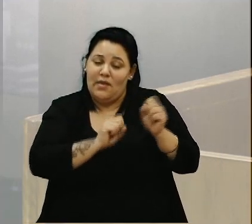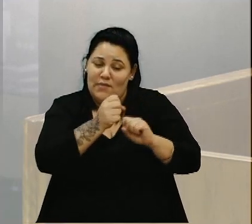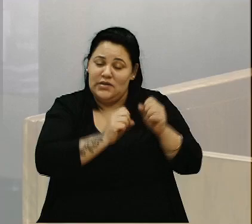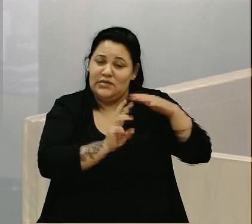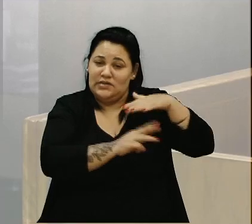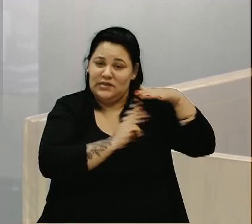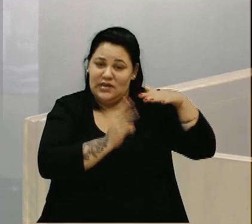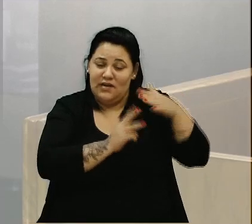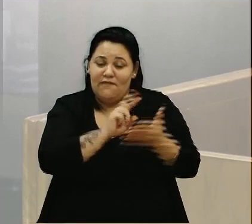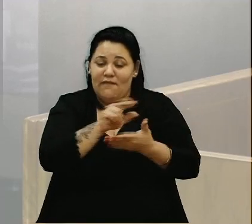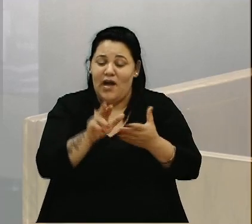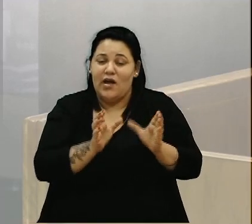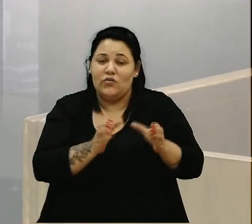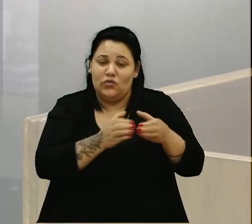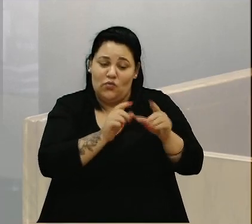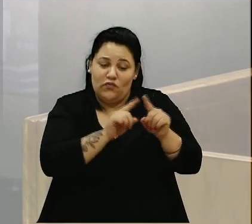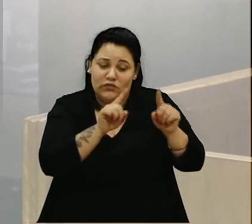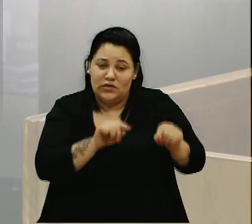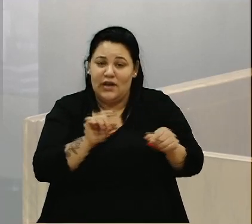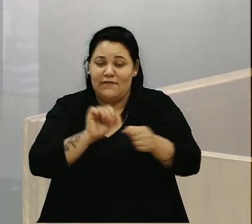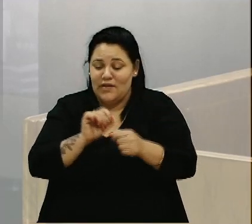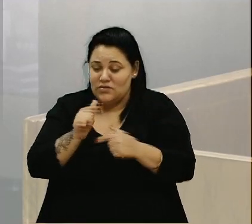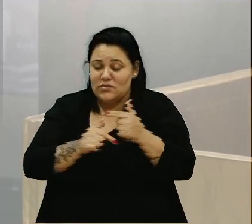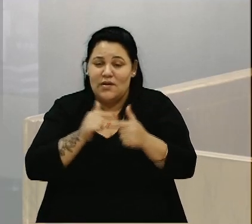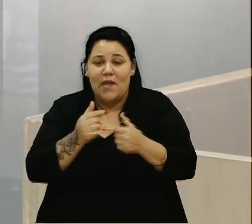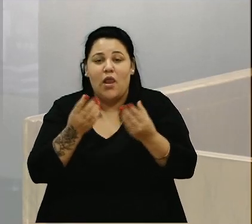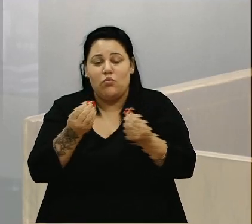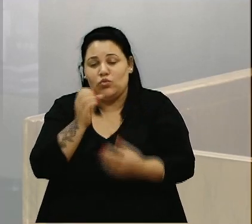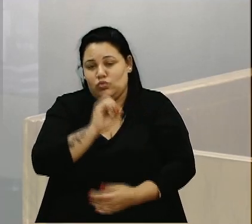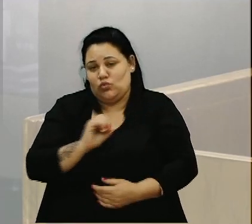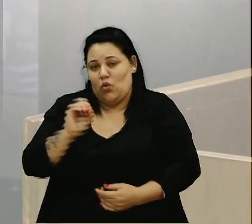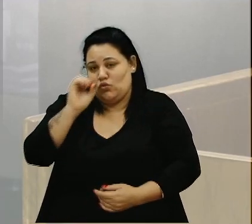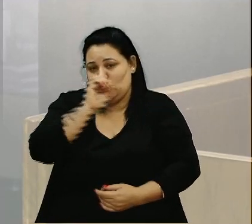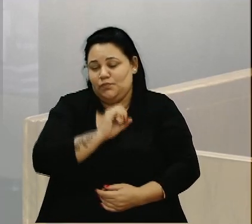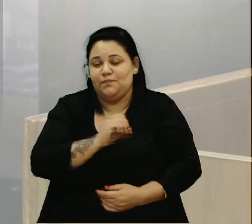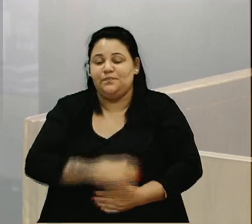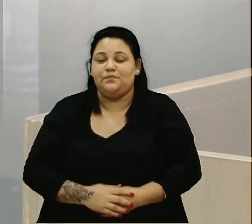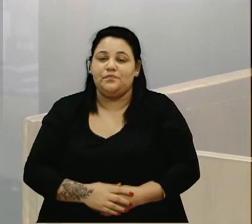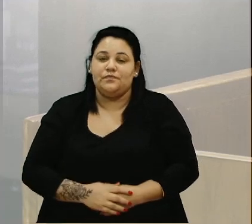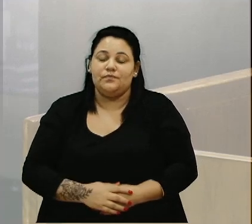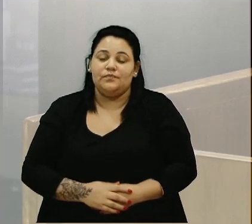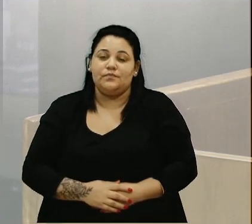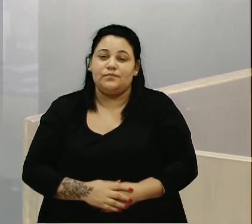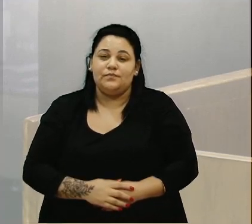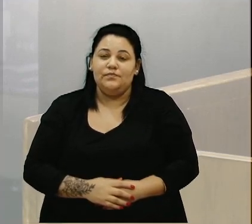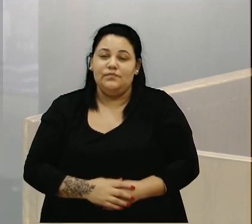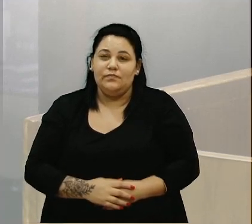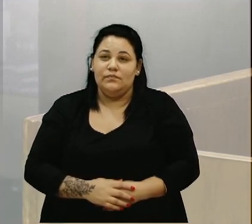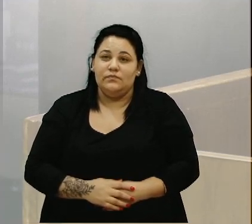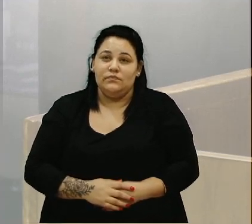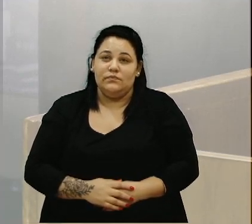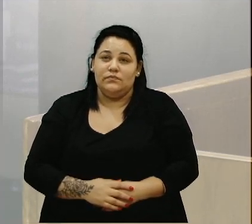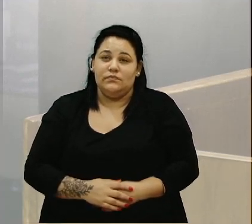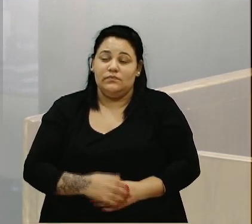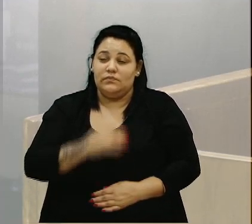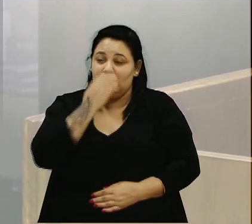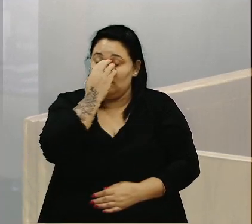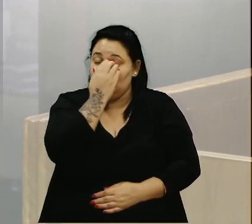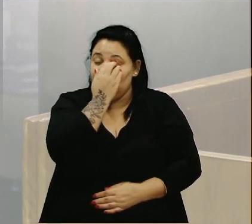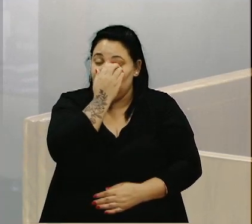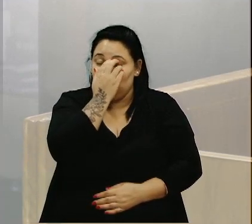diversas equipes ali fazendo um trabalho muito bom até Galópolis. Depois, nós chegamos, fizemos uma